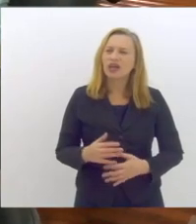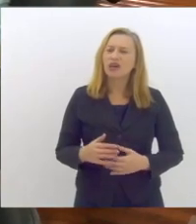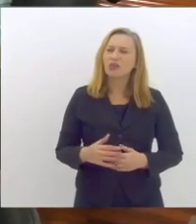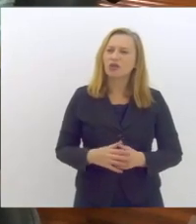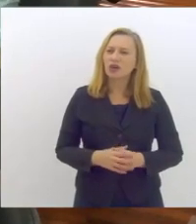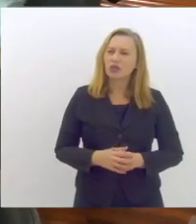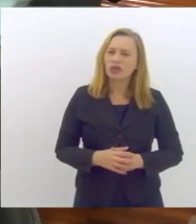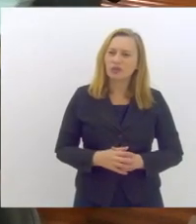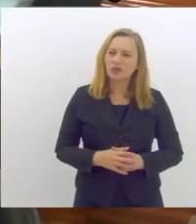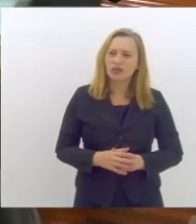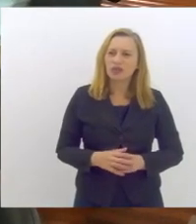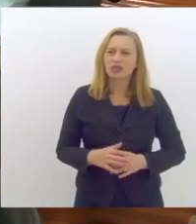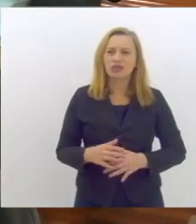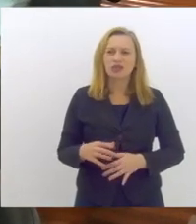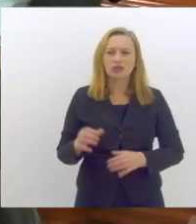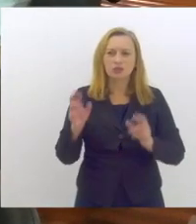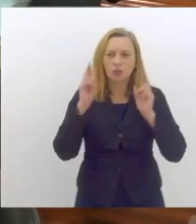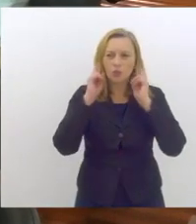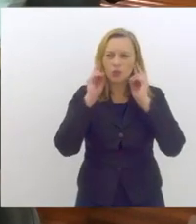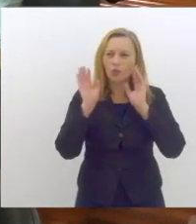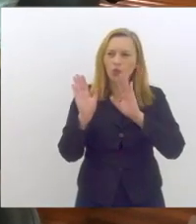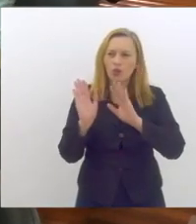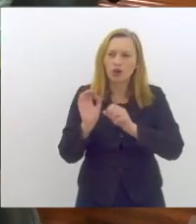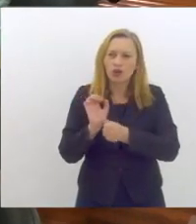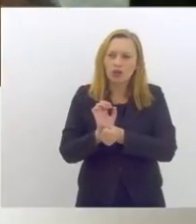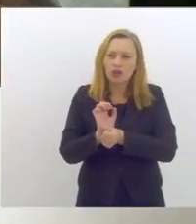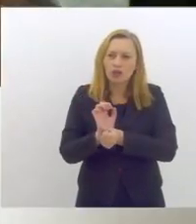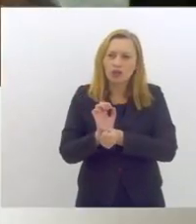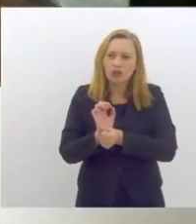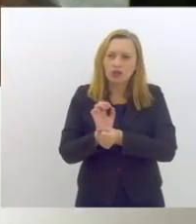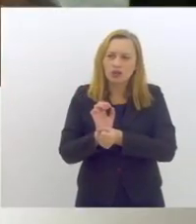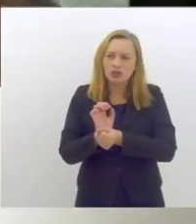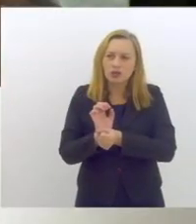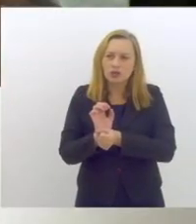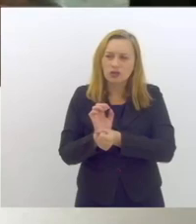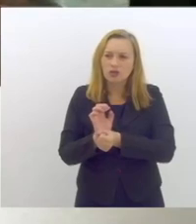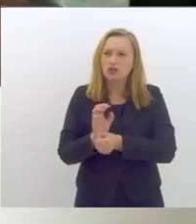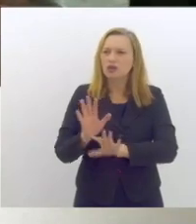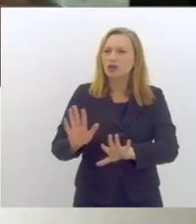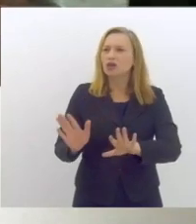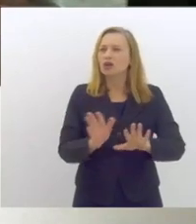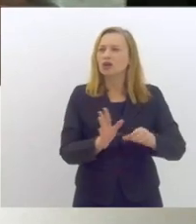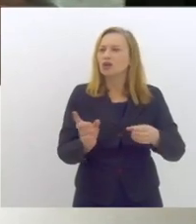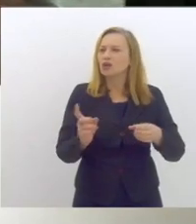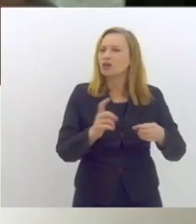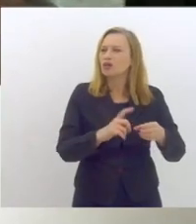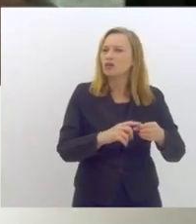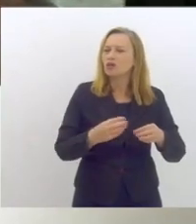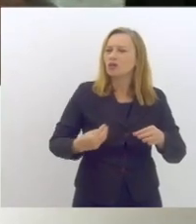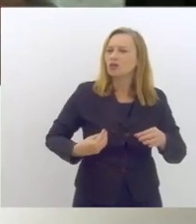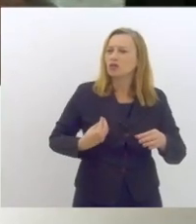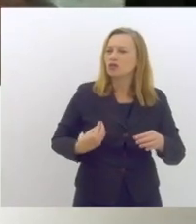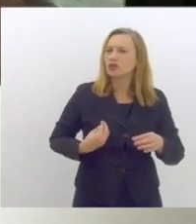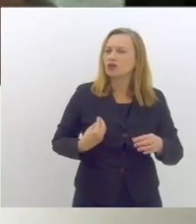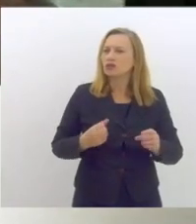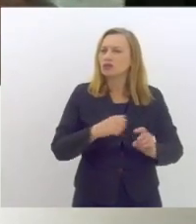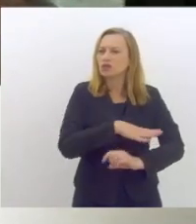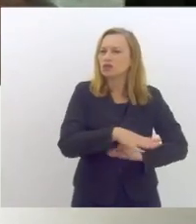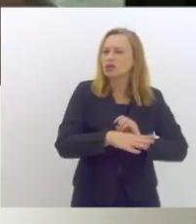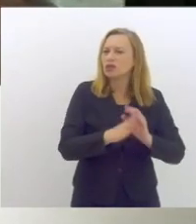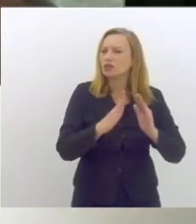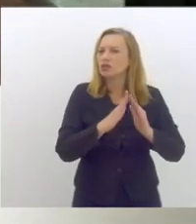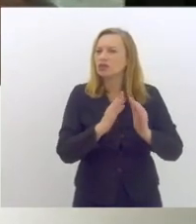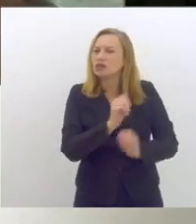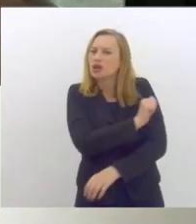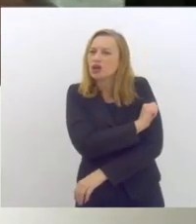eu acredito que a escola como extensão do convívio social da casa em específico dos alunos que passam a maior